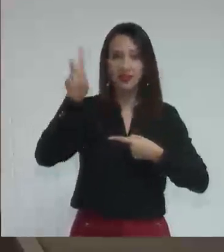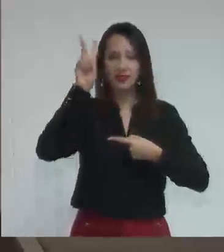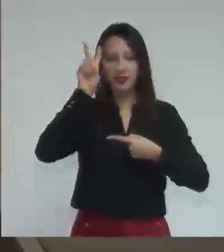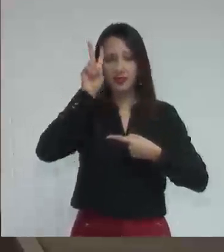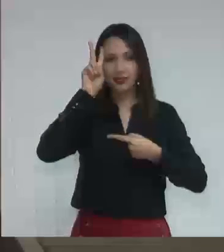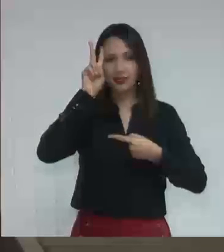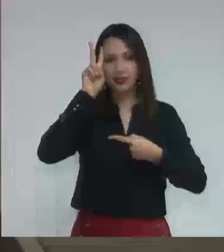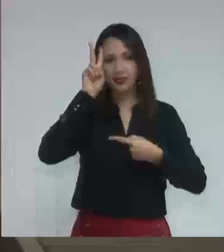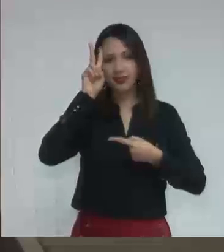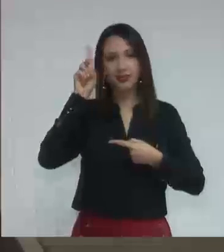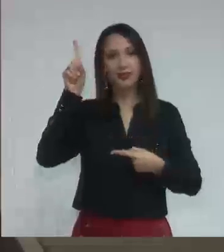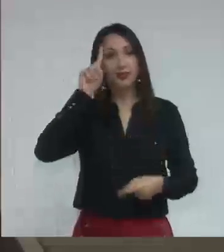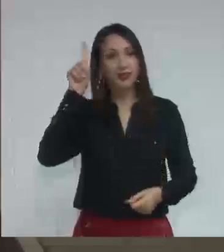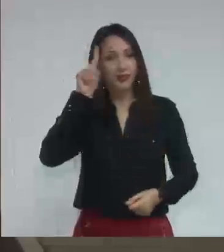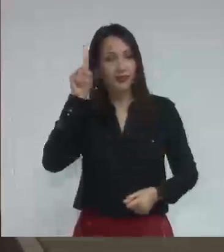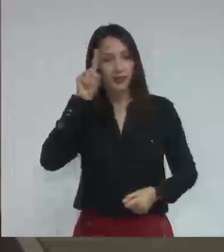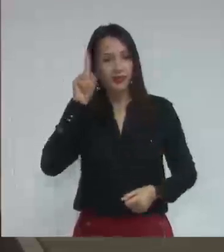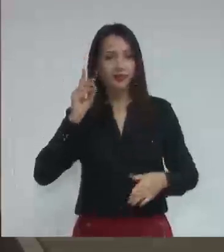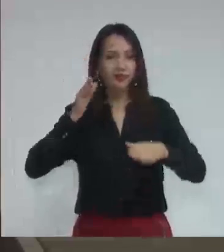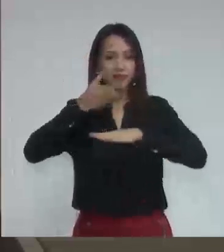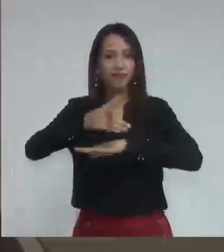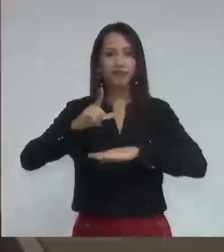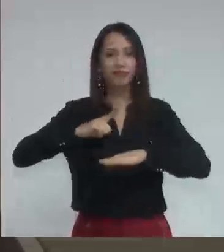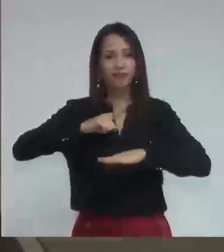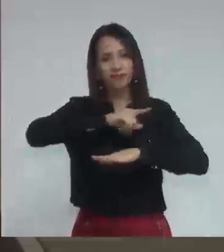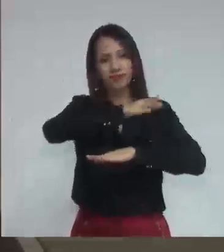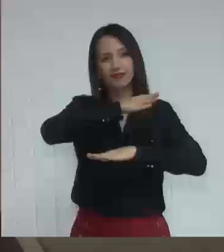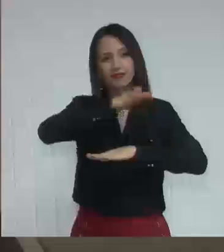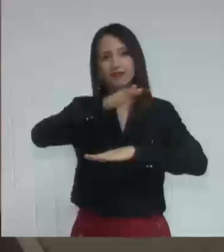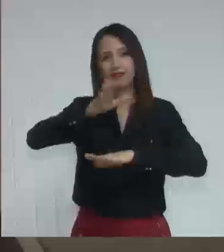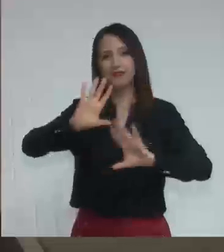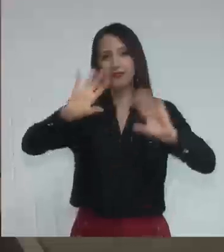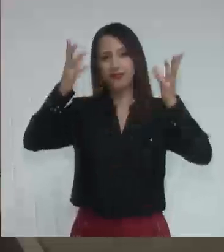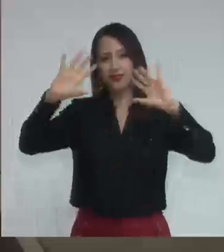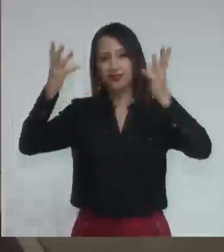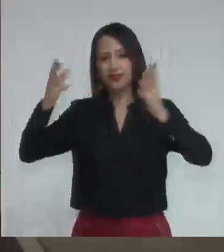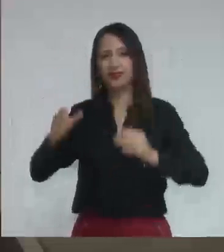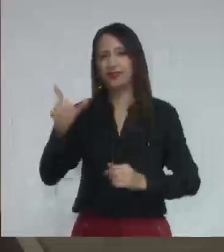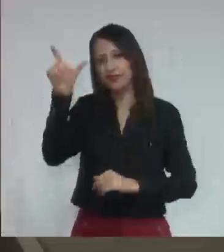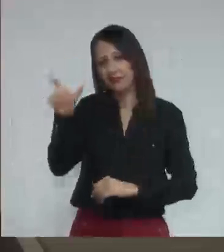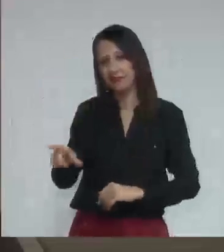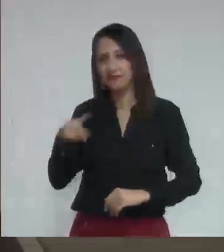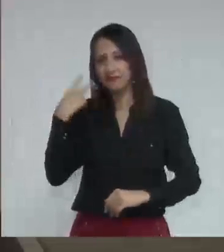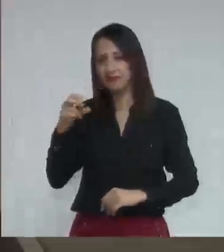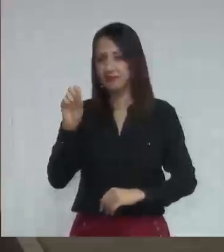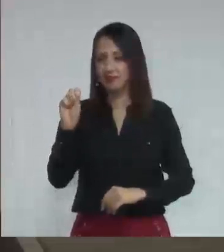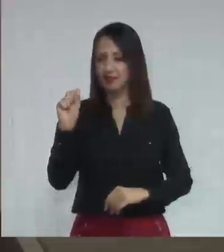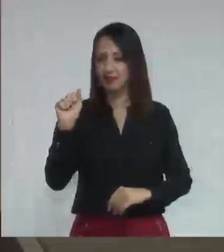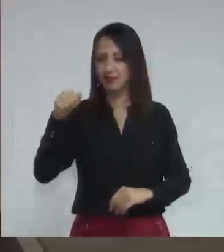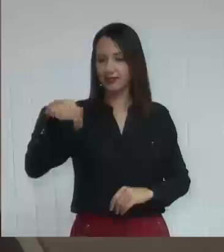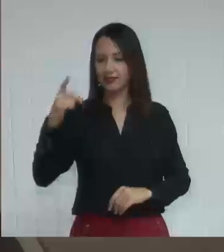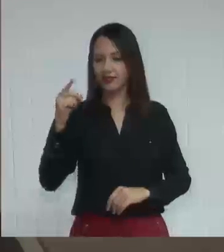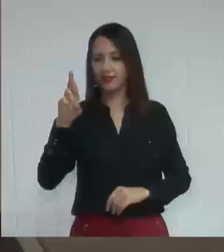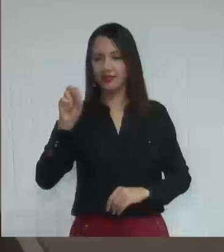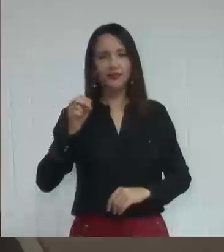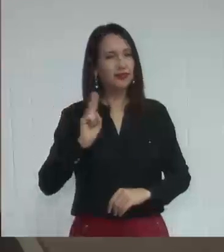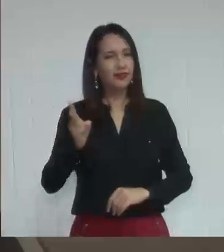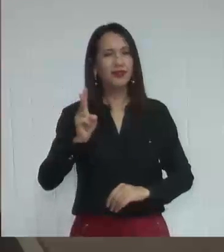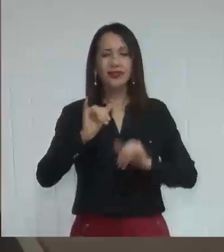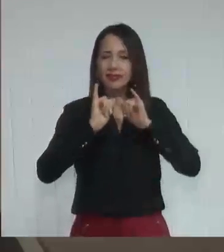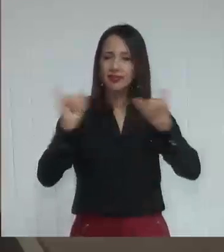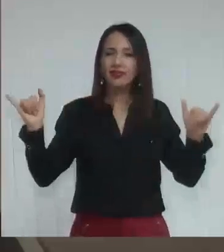O vereador Sandro Rebeca sempre traz na pauta dele essas questões das pessoas com deficiência,